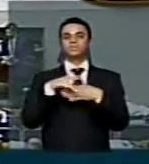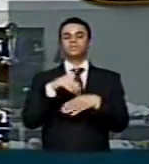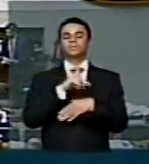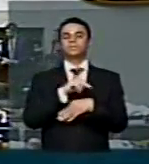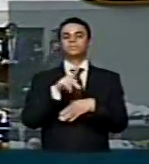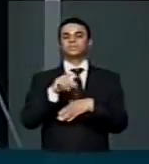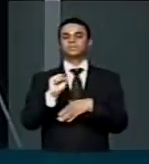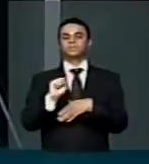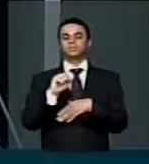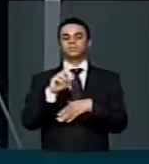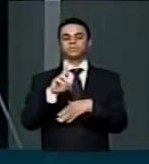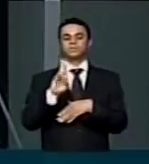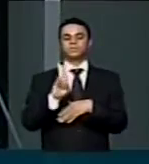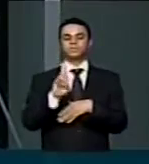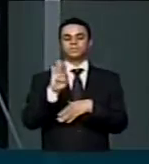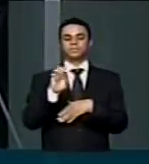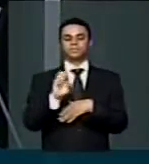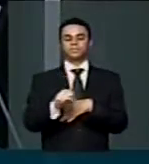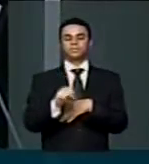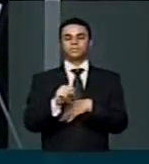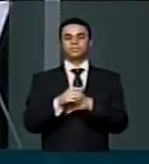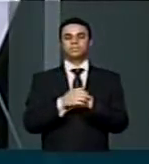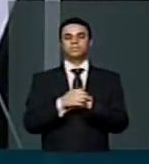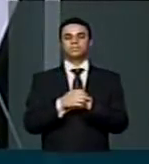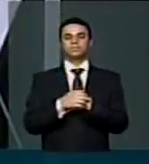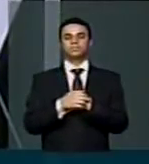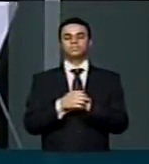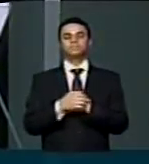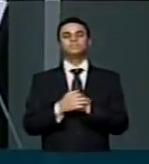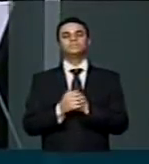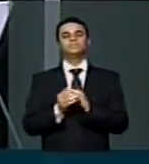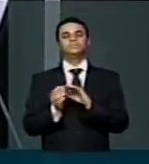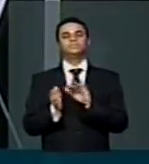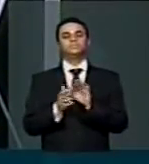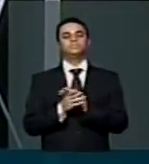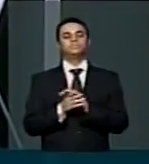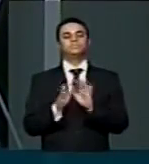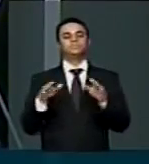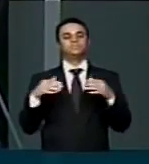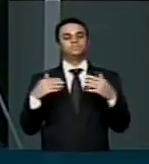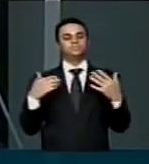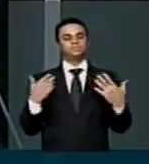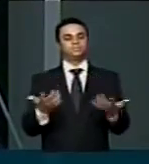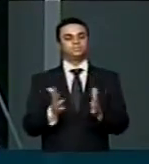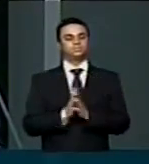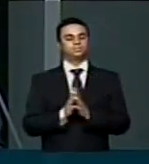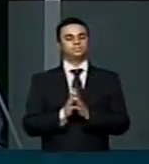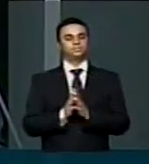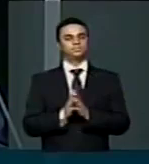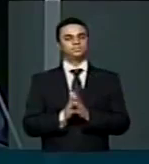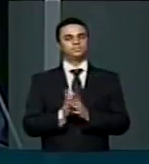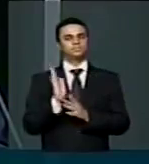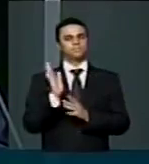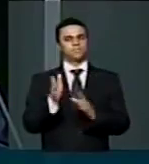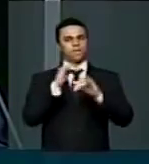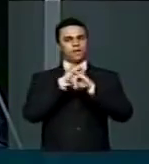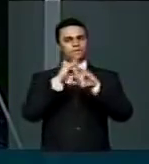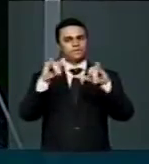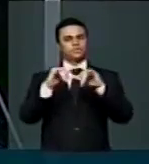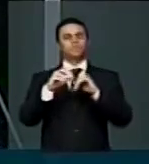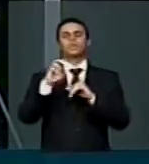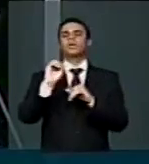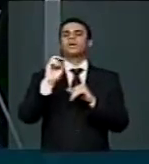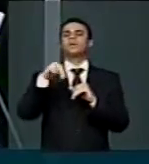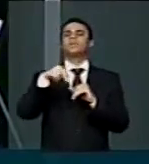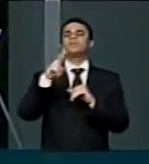De direitos humanos, em que se pune a religião cristã com enforcamento Já há denúncias das Nações Unidas, da